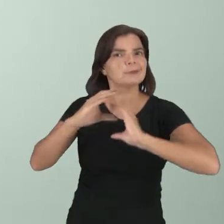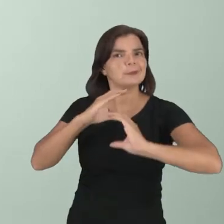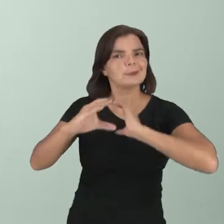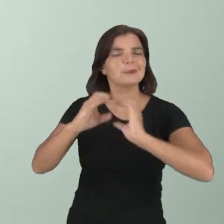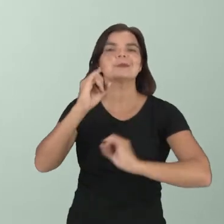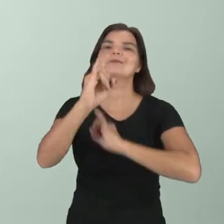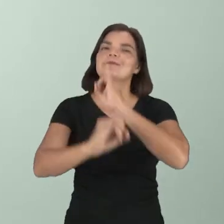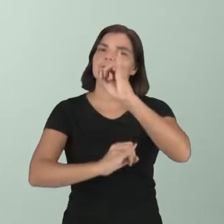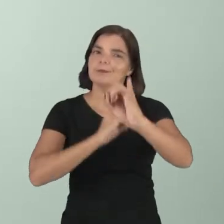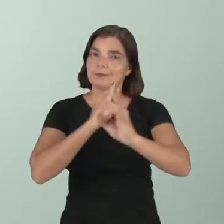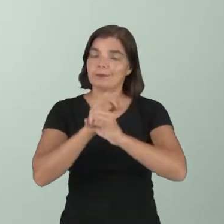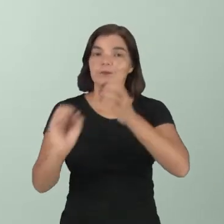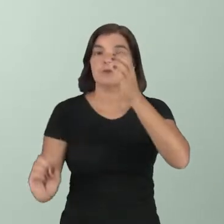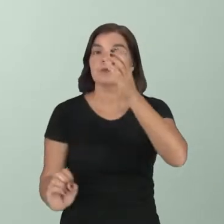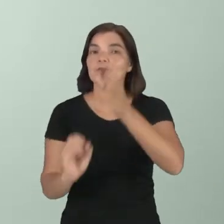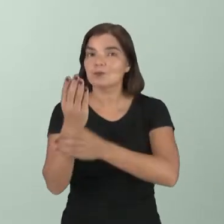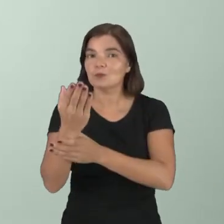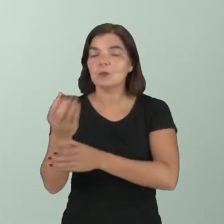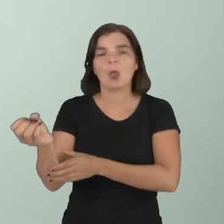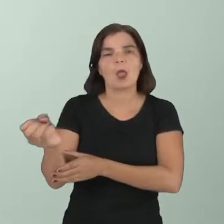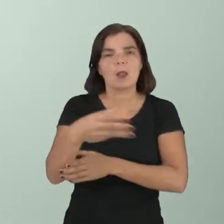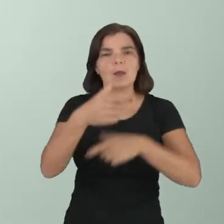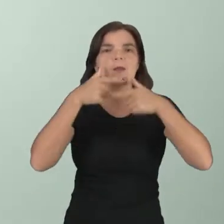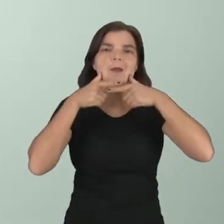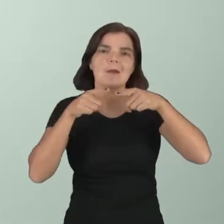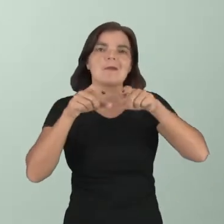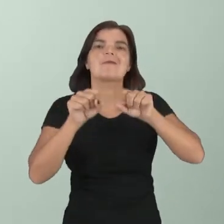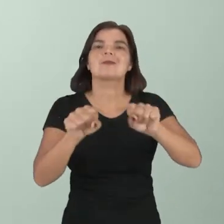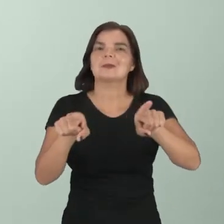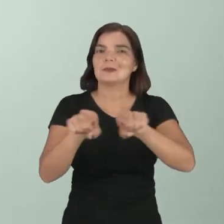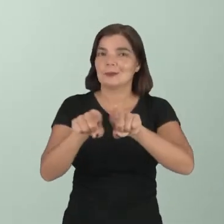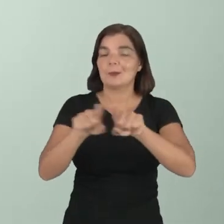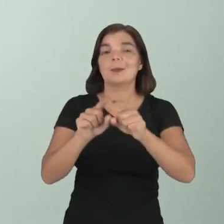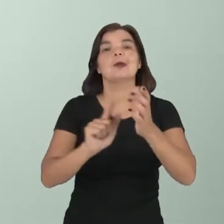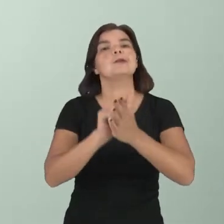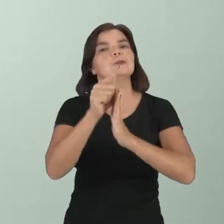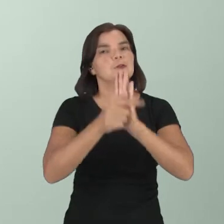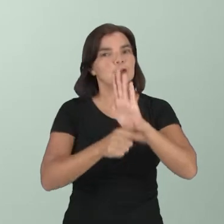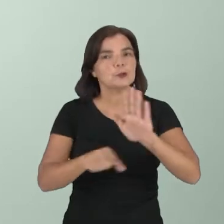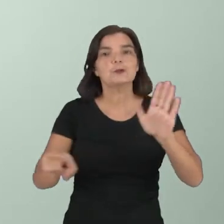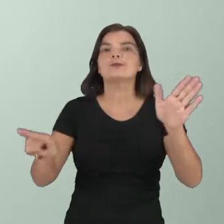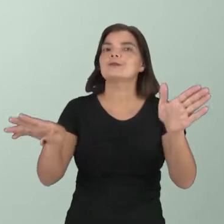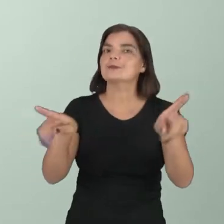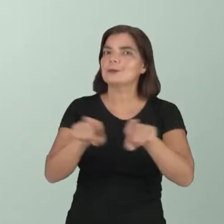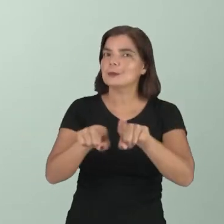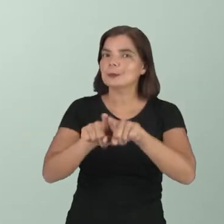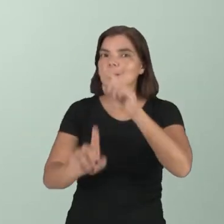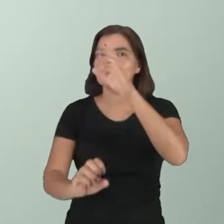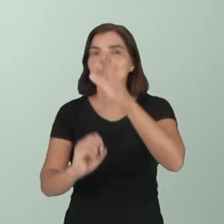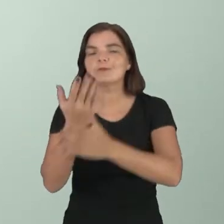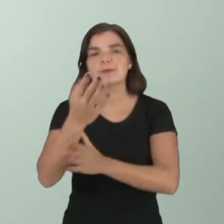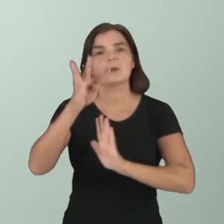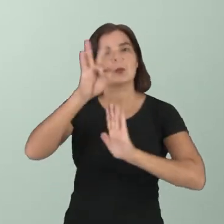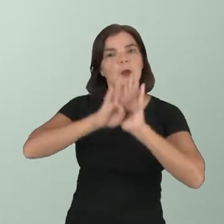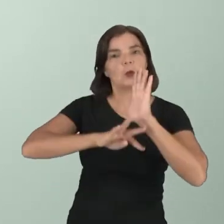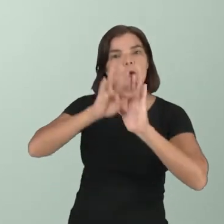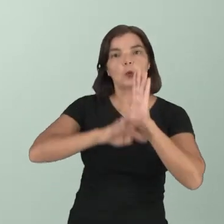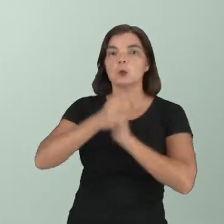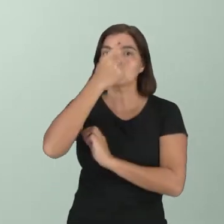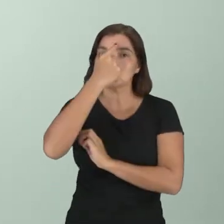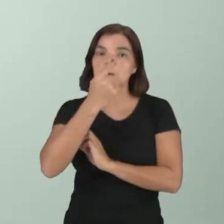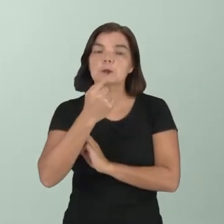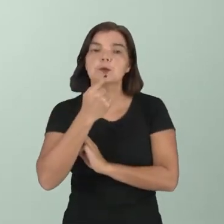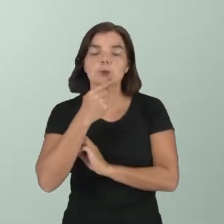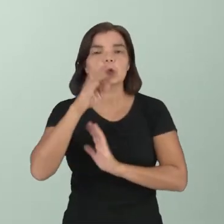comunicar pela internet, surgiu uma nova linguagem. E, com isso, novos gêneros textuais surgiram. Textos com mais